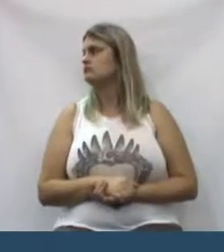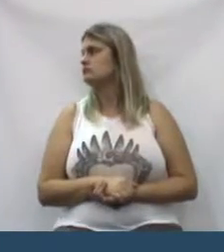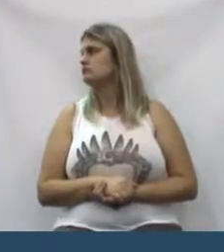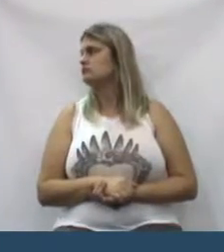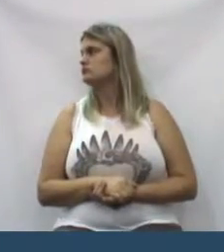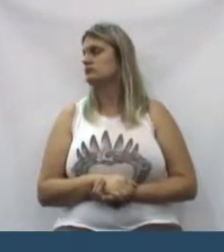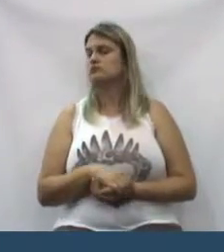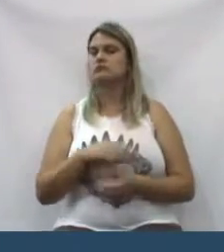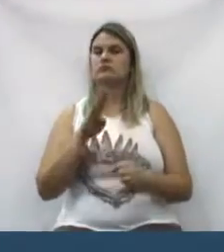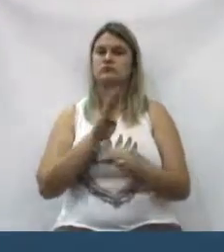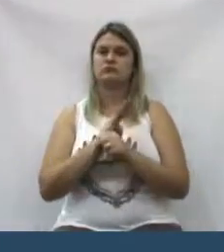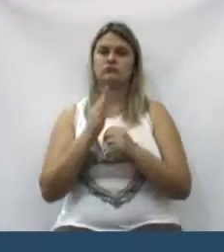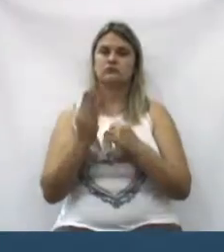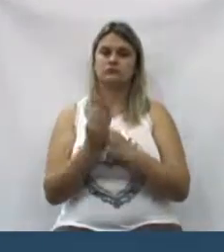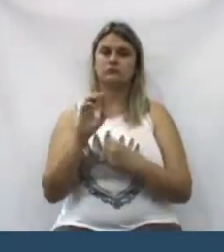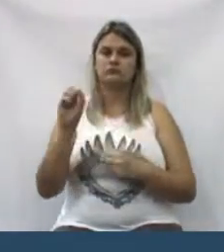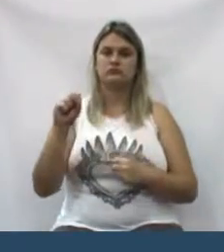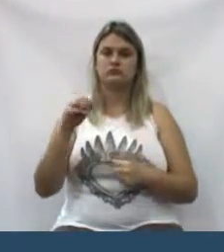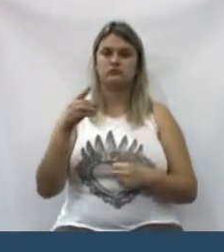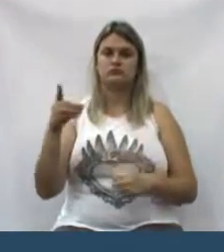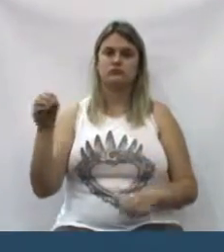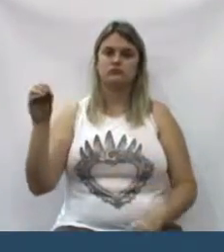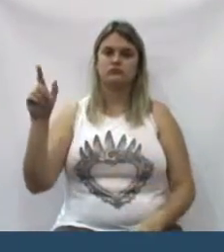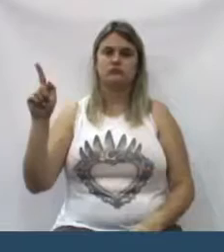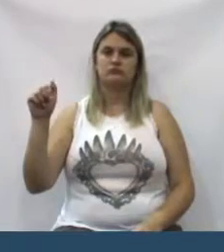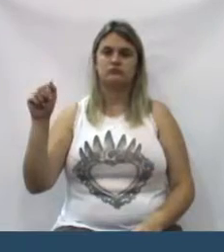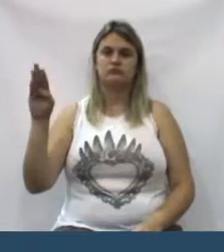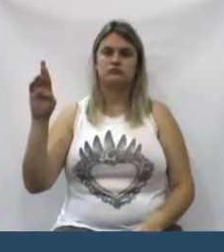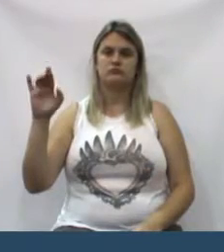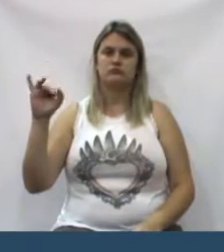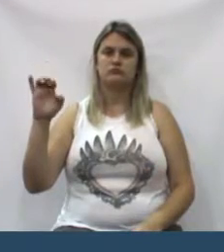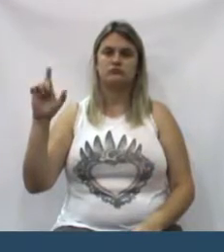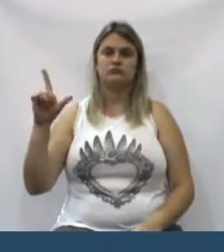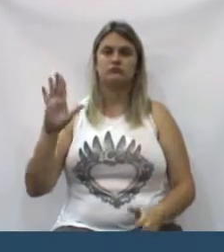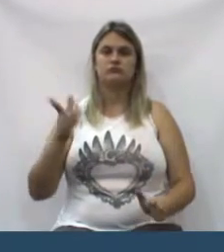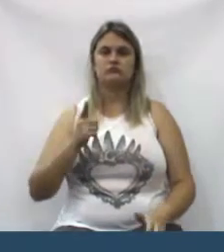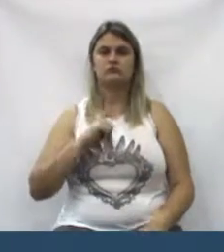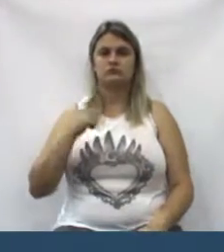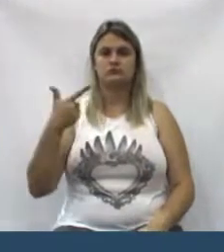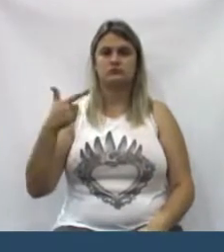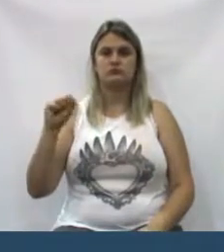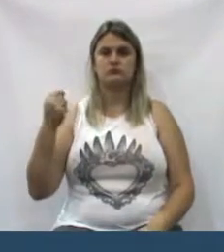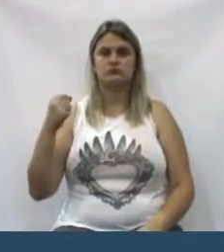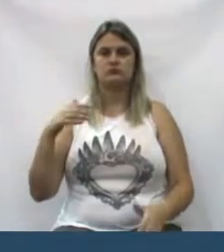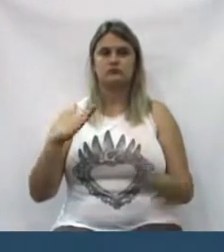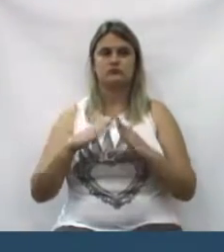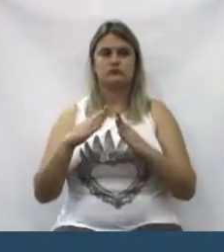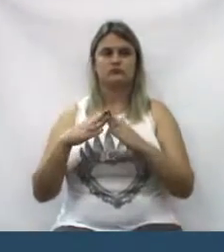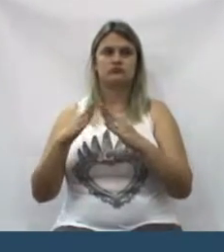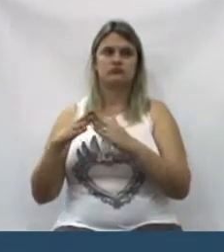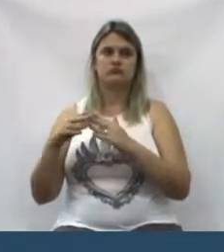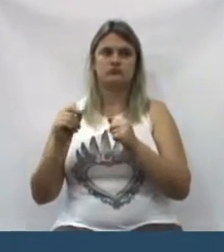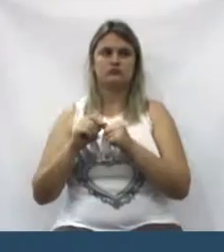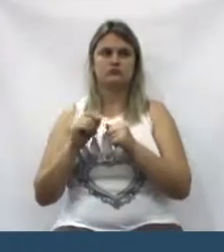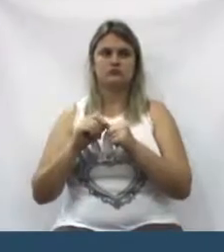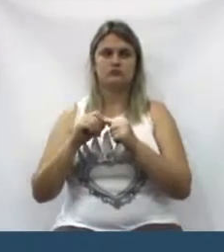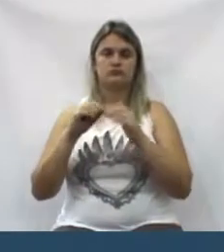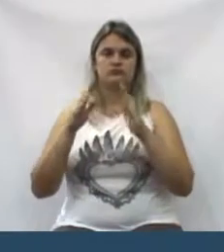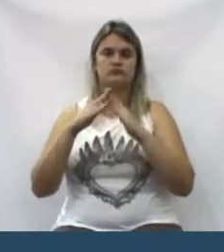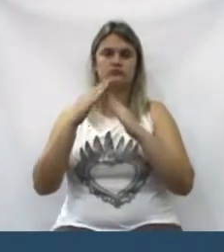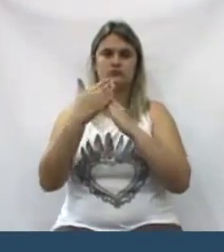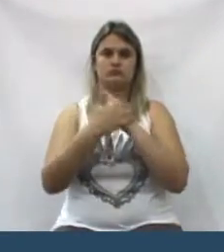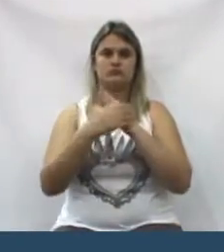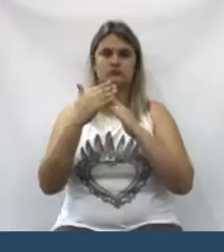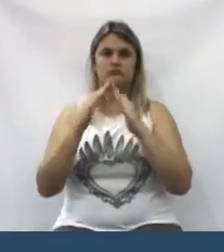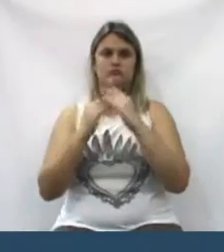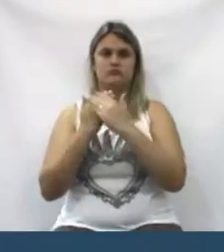no São Gabriel onde já tem 28 casas estão sendo cobertas e